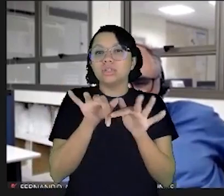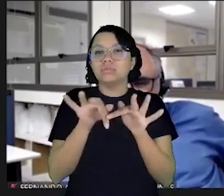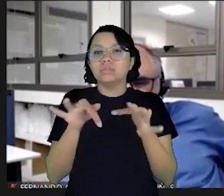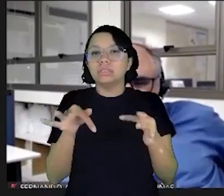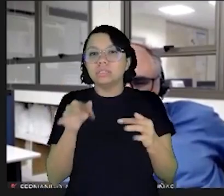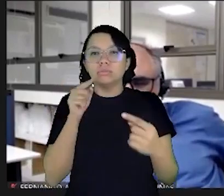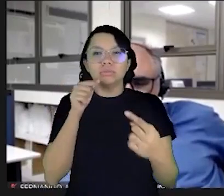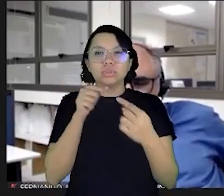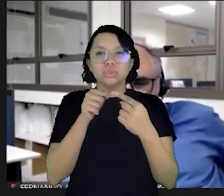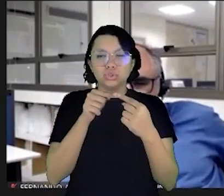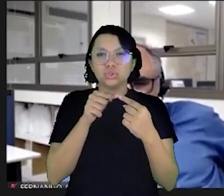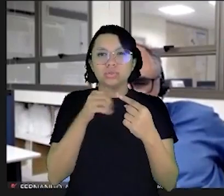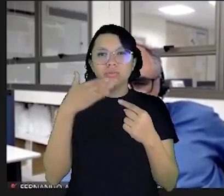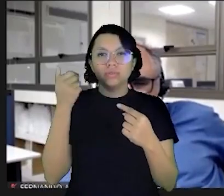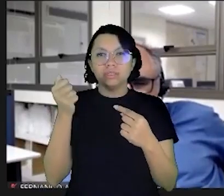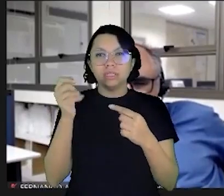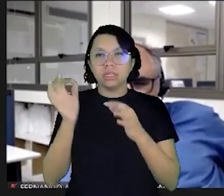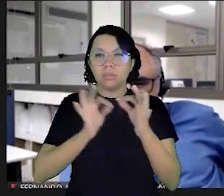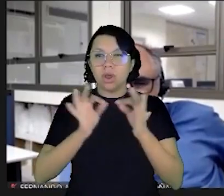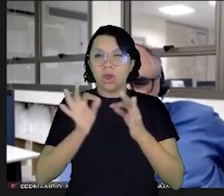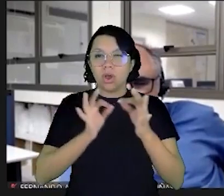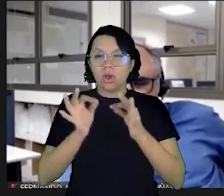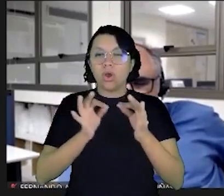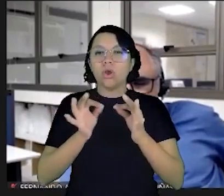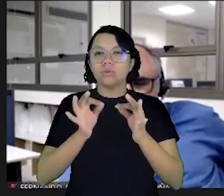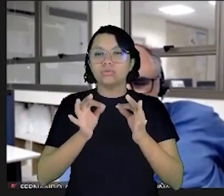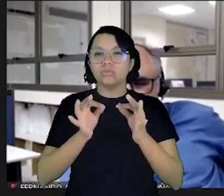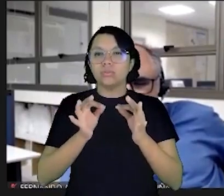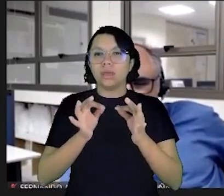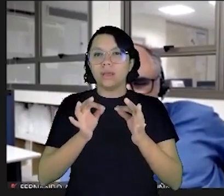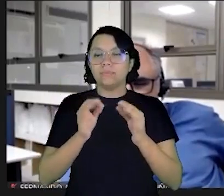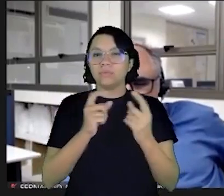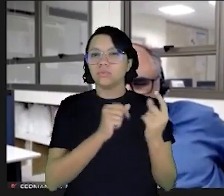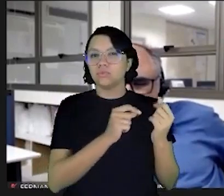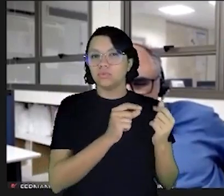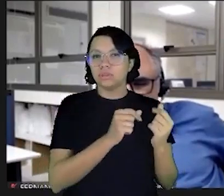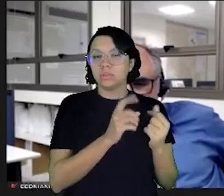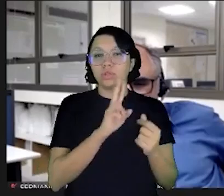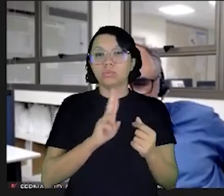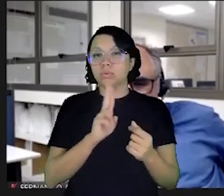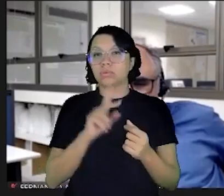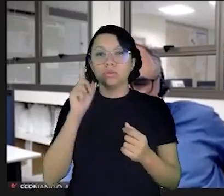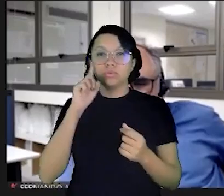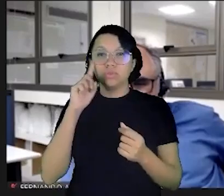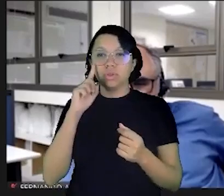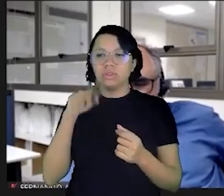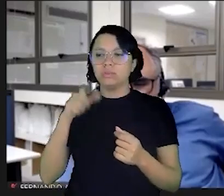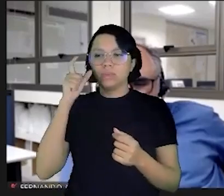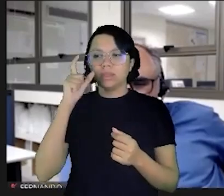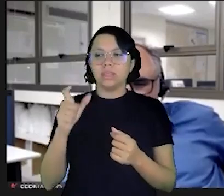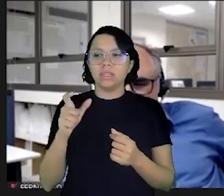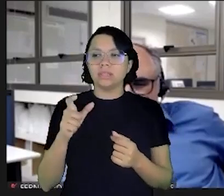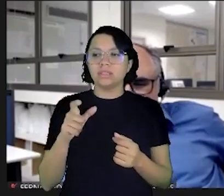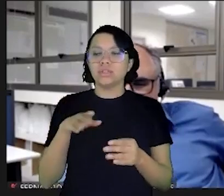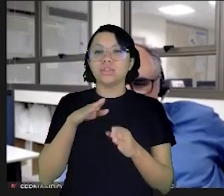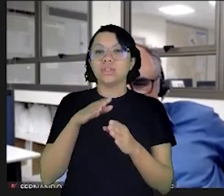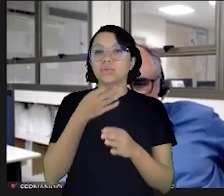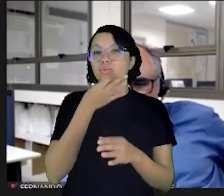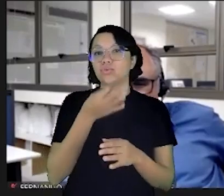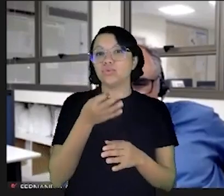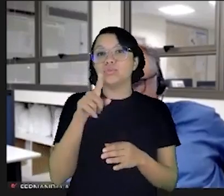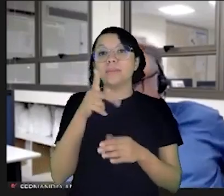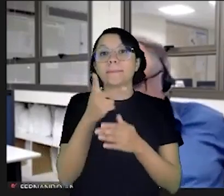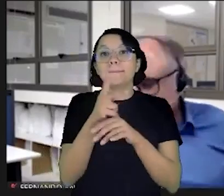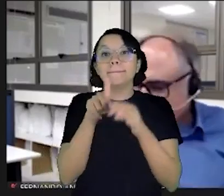objetivo simples e eficiente pra gestão orçamentária pessoal cotidiana pois é pois isso é uma questão muito